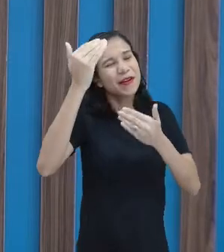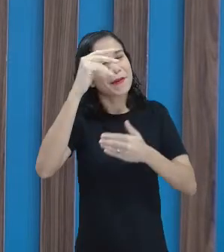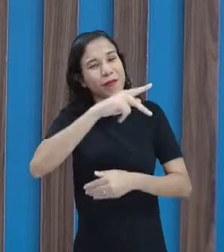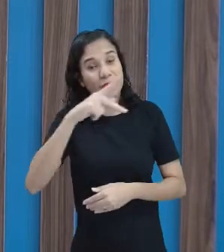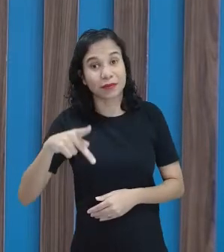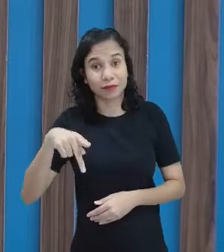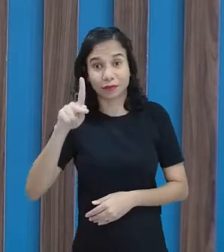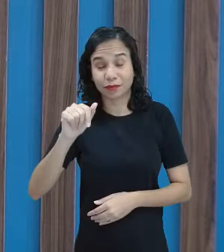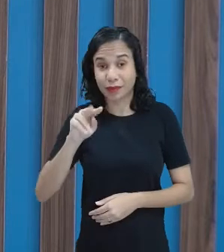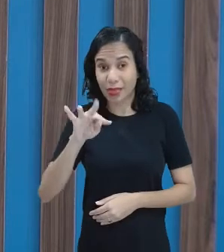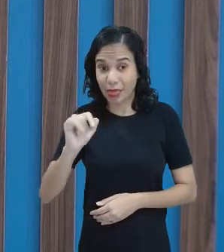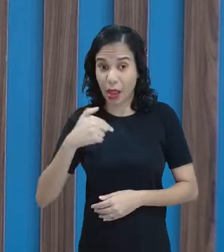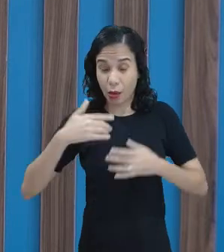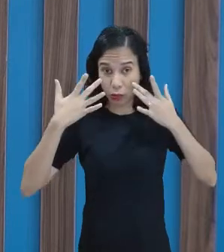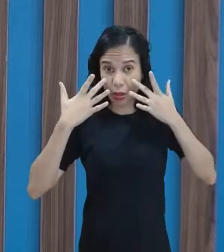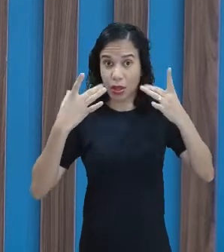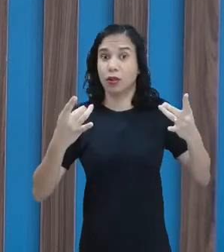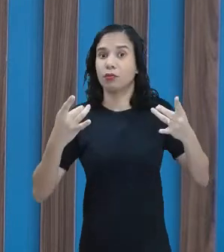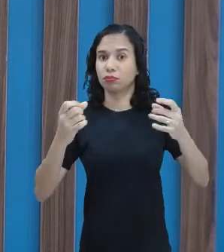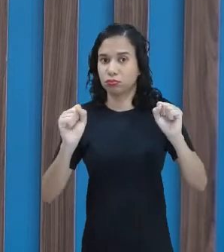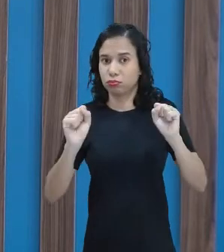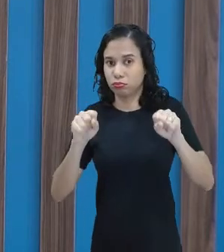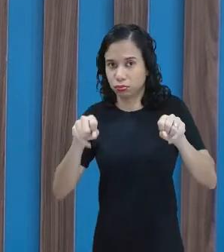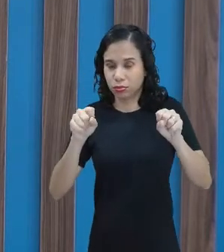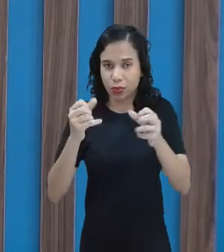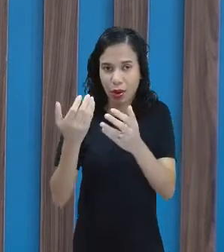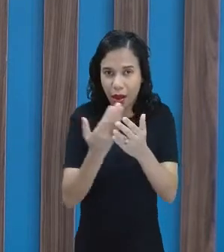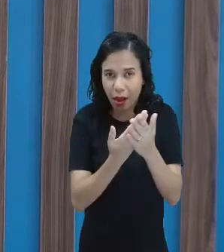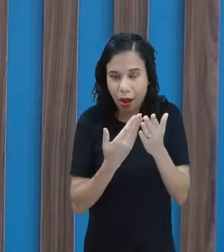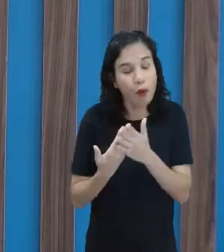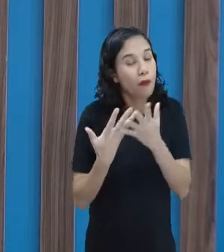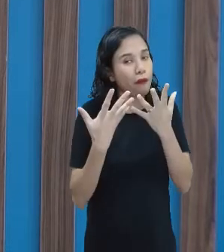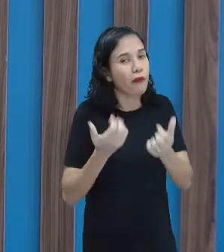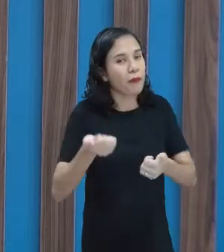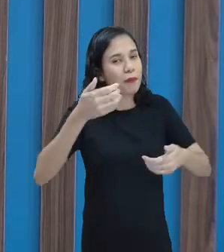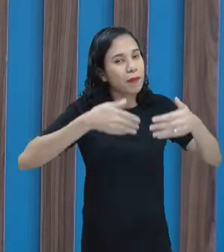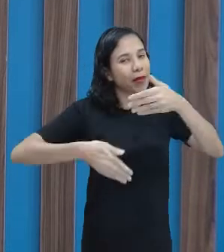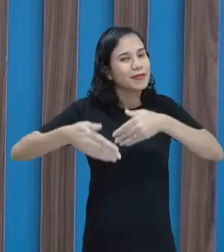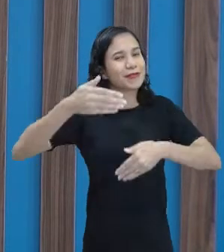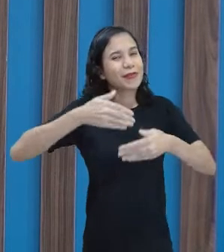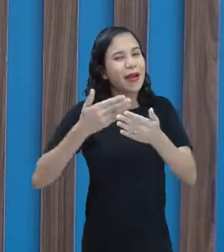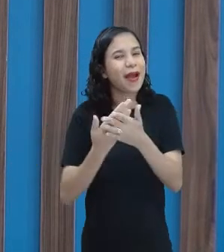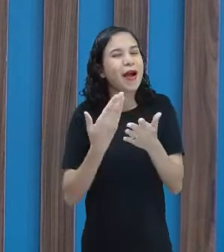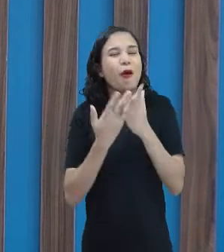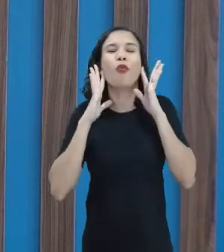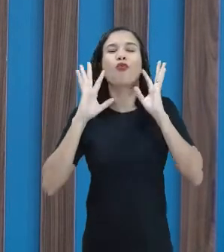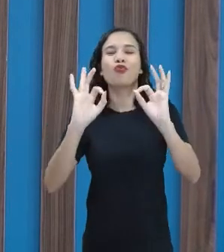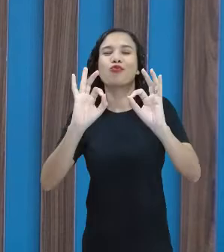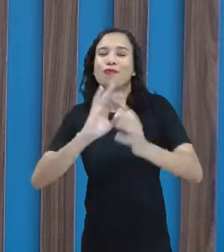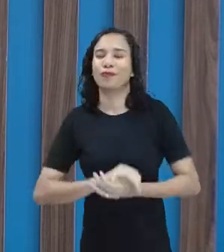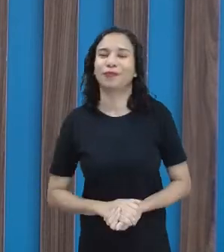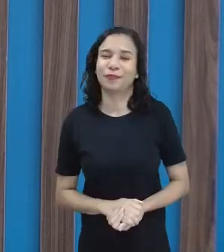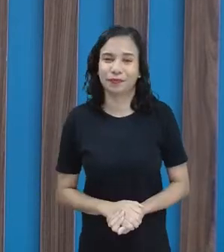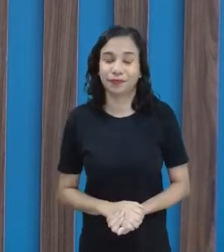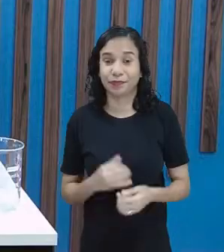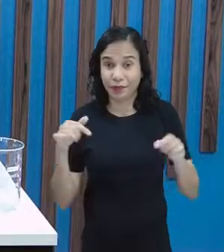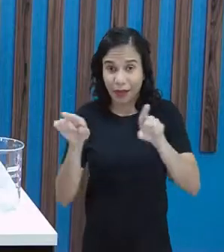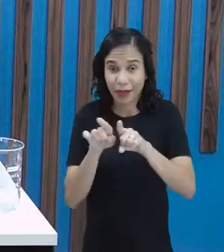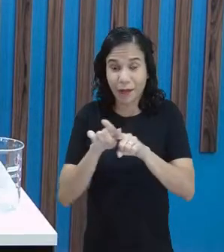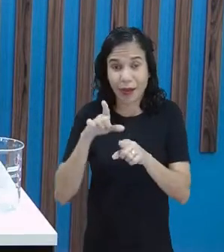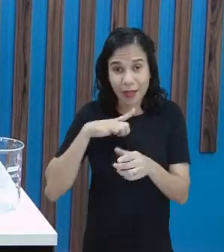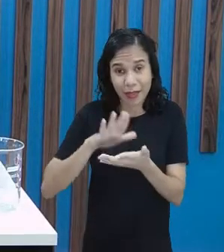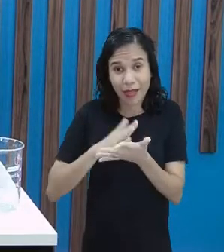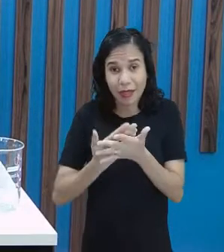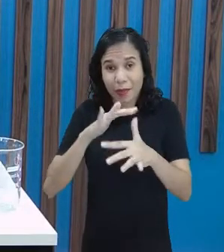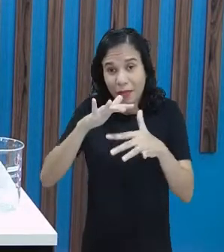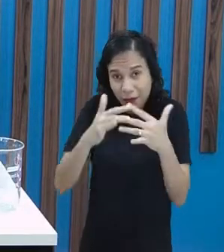professora Cátia! Estou bem atenta aqui, hein, gente? As aulas, vamos lá, vamos participar. Essa aula está muito legal! Temos também a